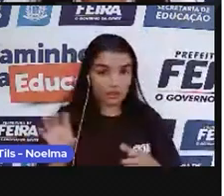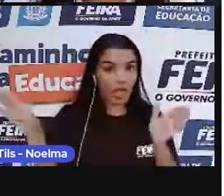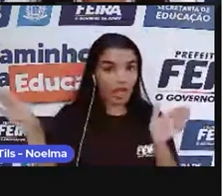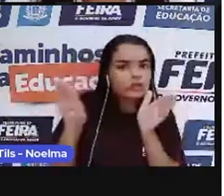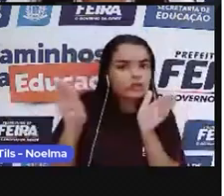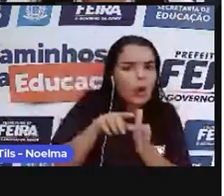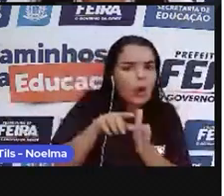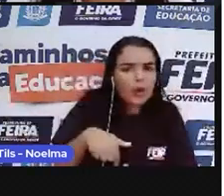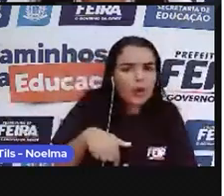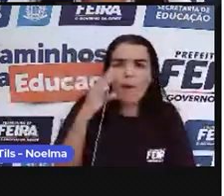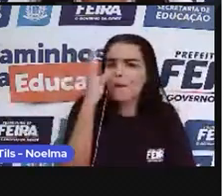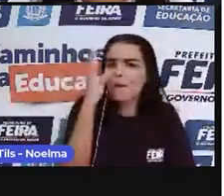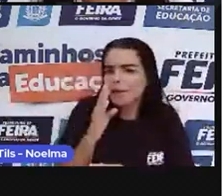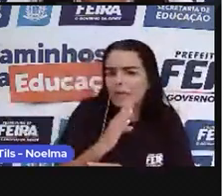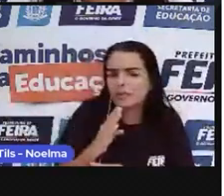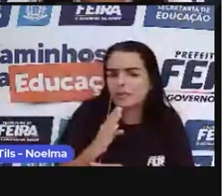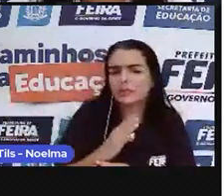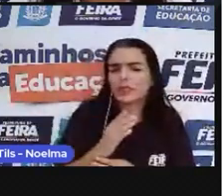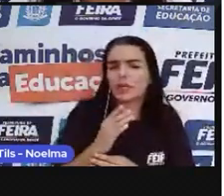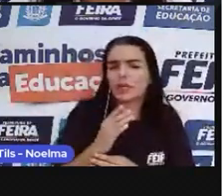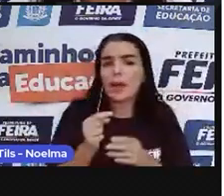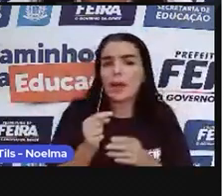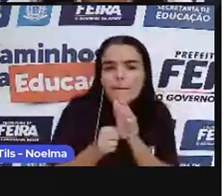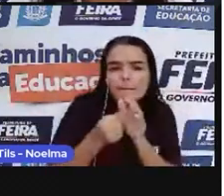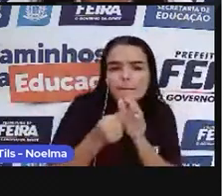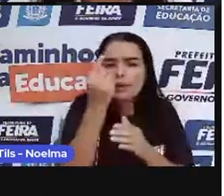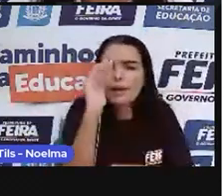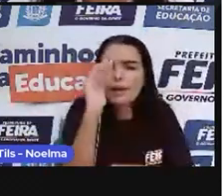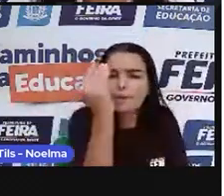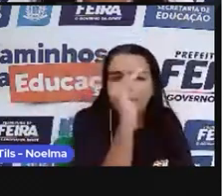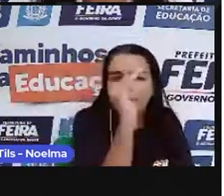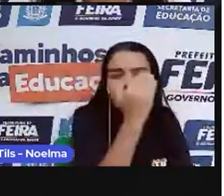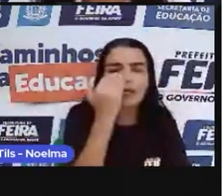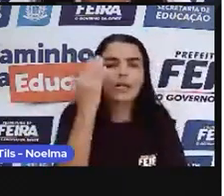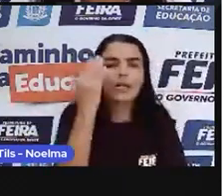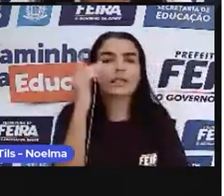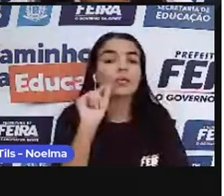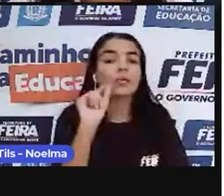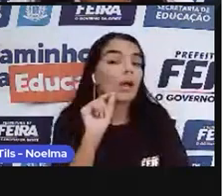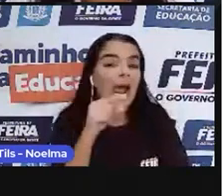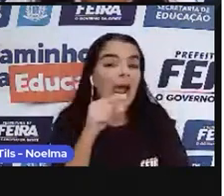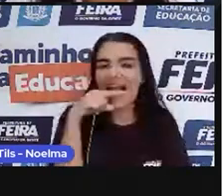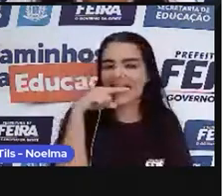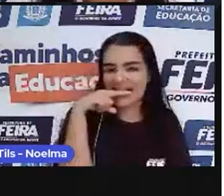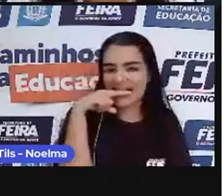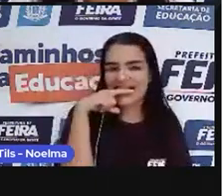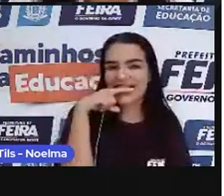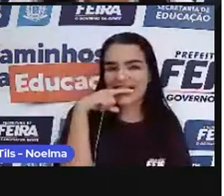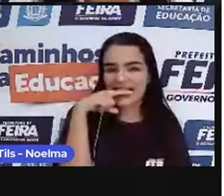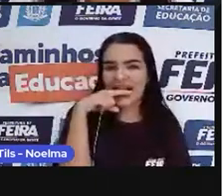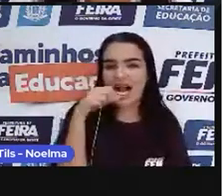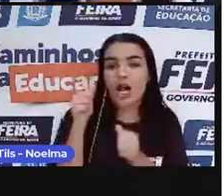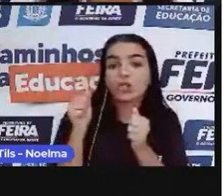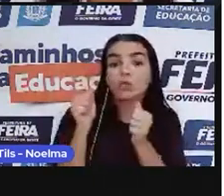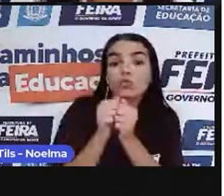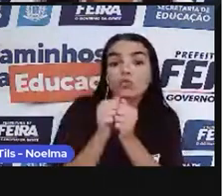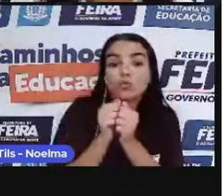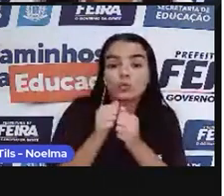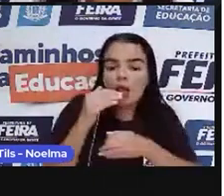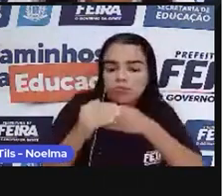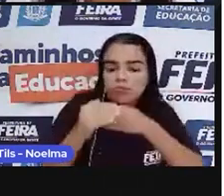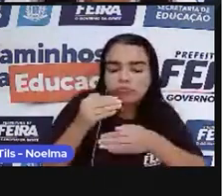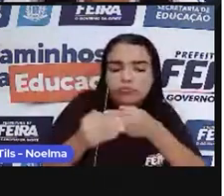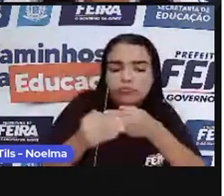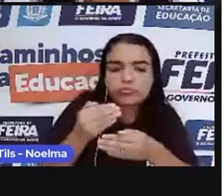ao Brasil as primeiras mudas de cana-de-açúcar, juntamente com aquele processo, né? De divisão de